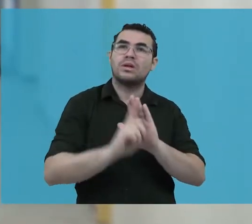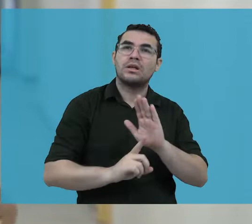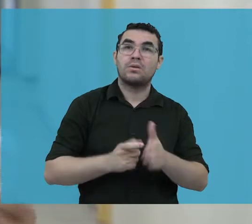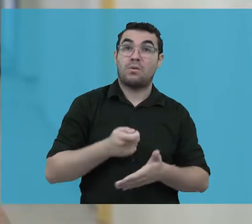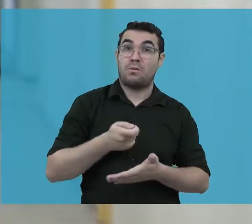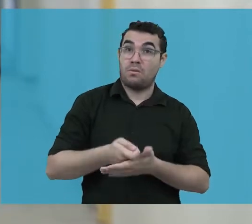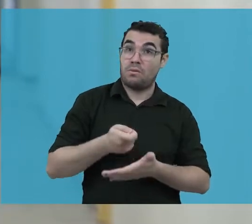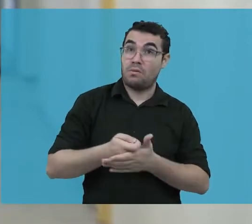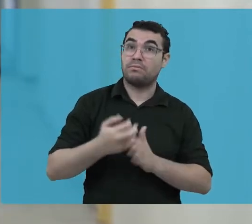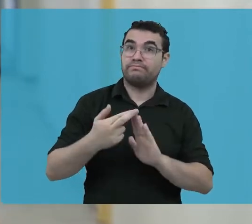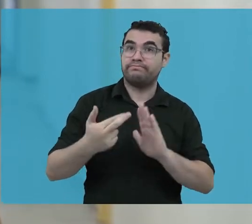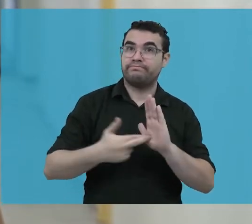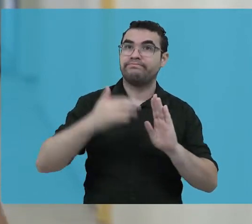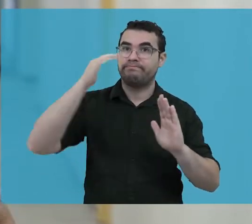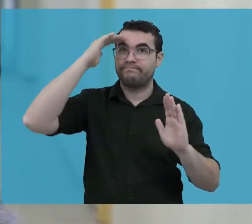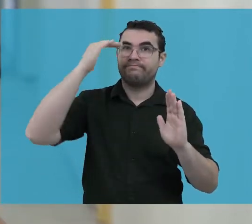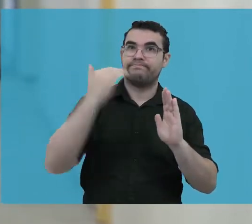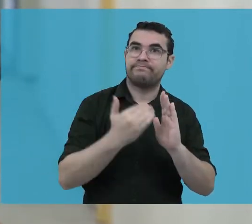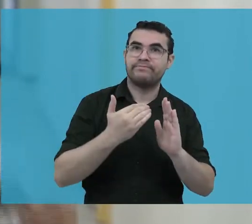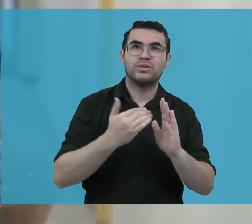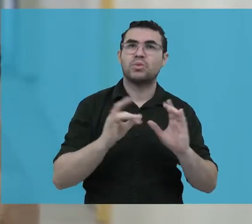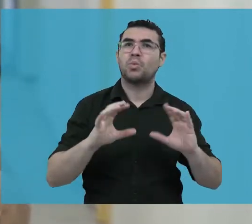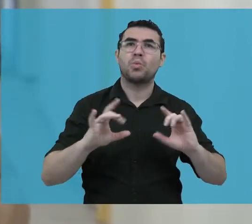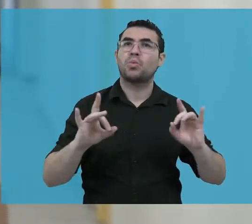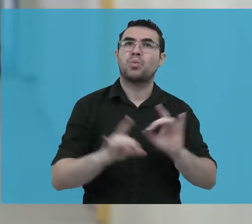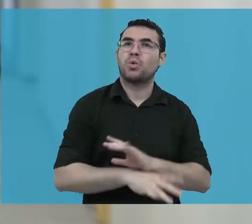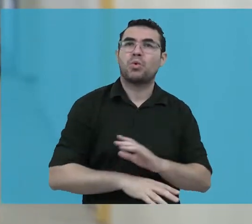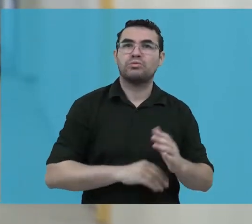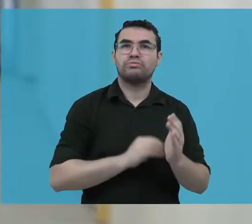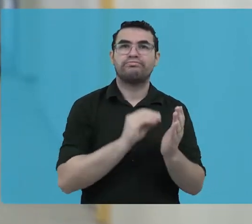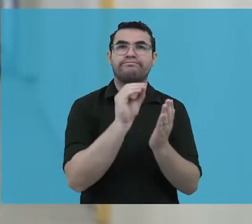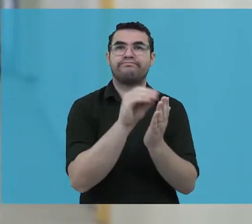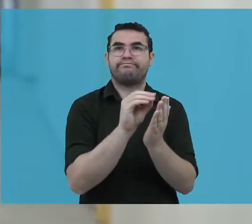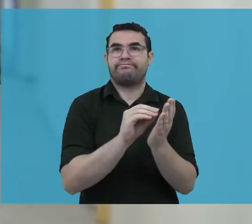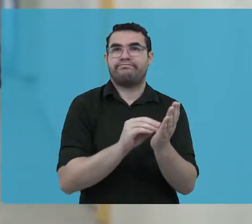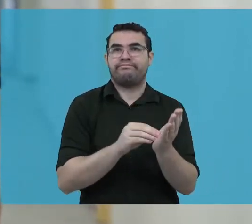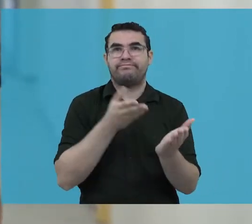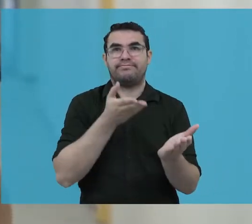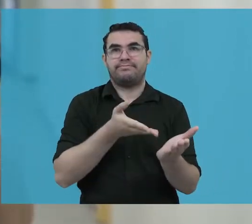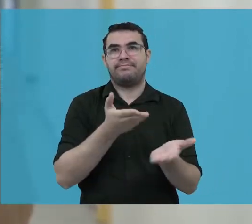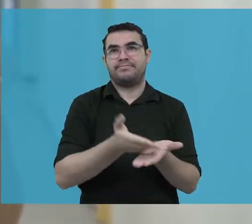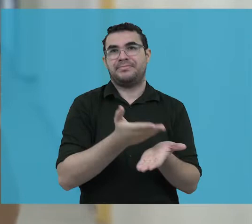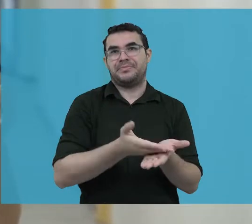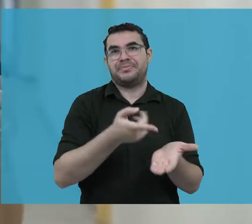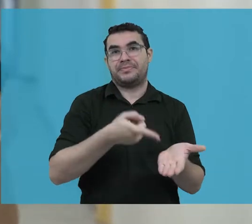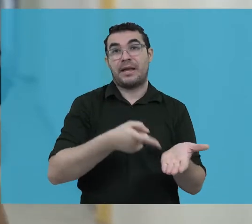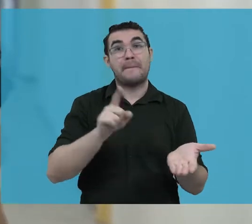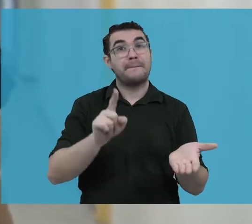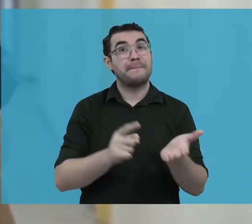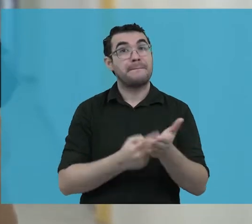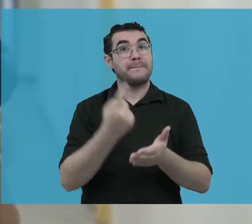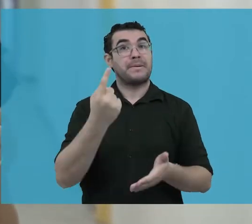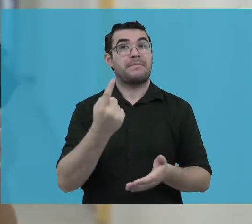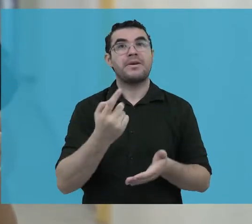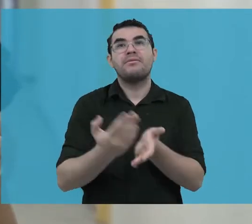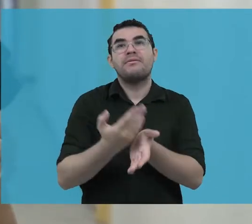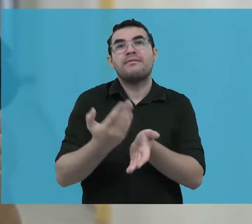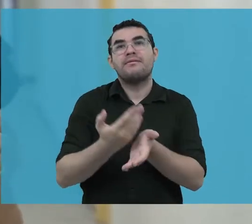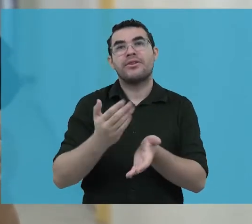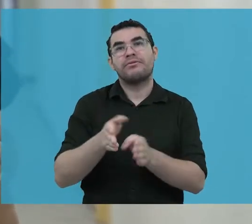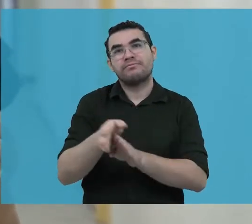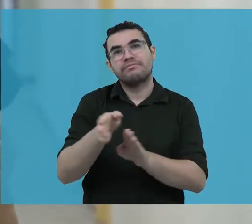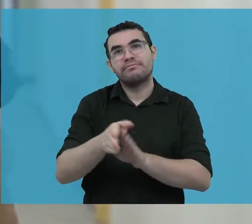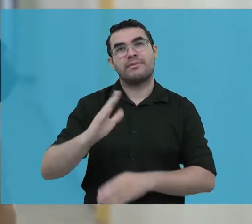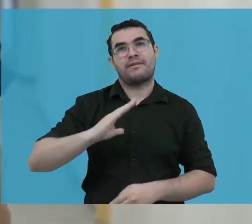têm. Orientações para uma conduta adequada no período da graduação estão formalizadas neste documento. É o primeiro